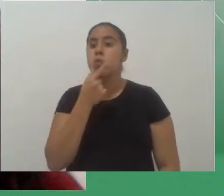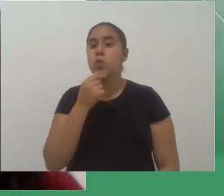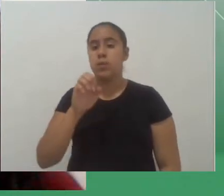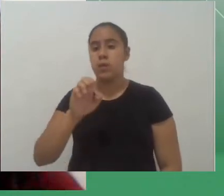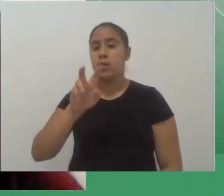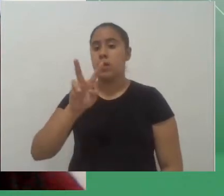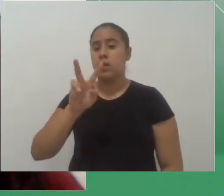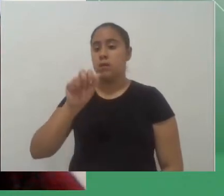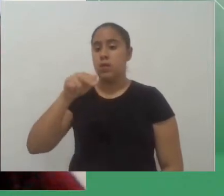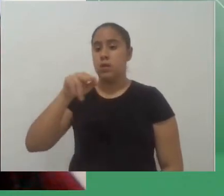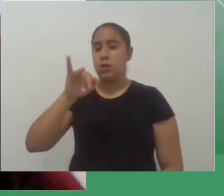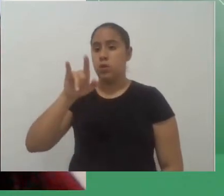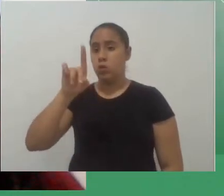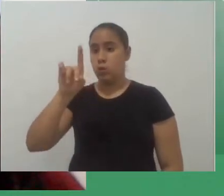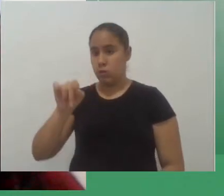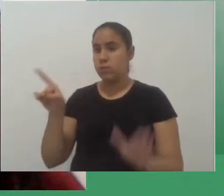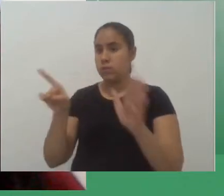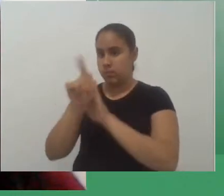Souza